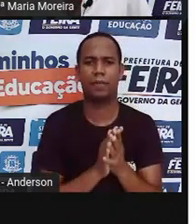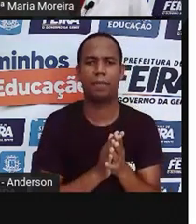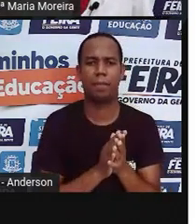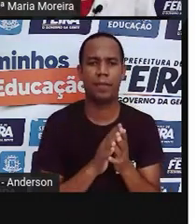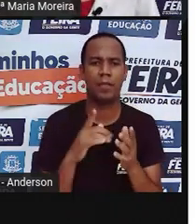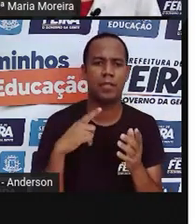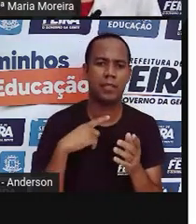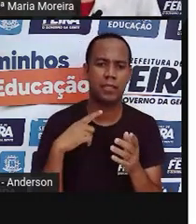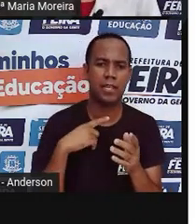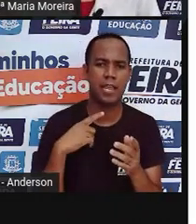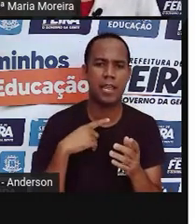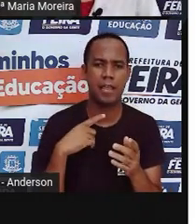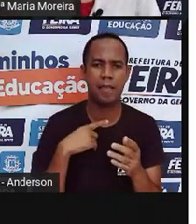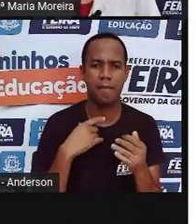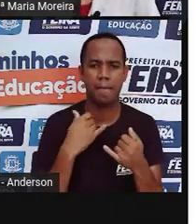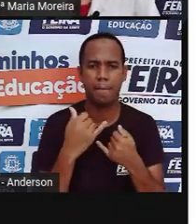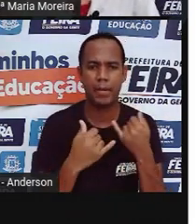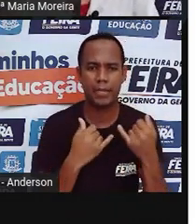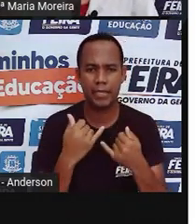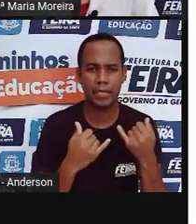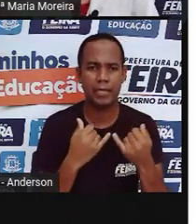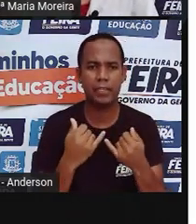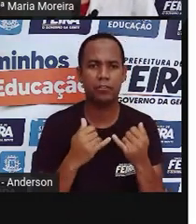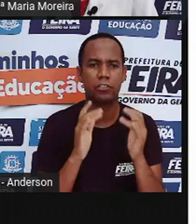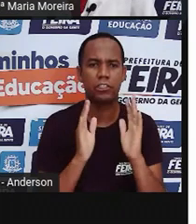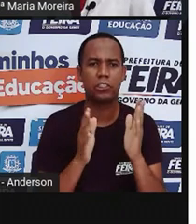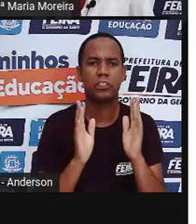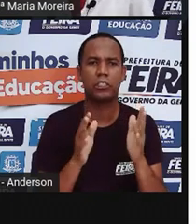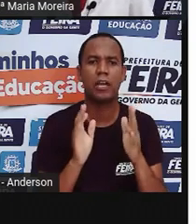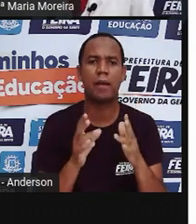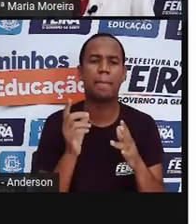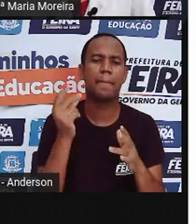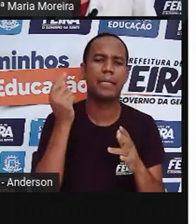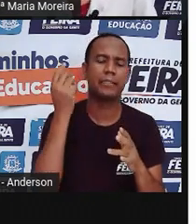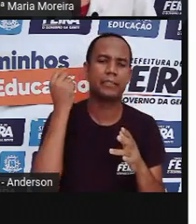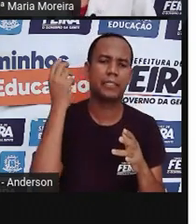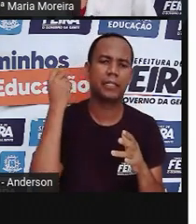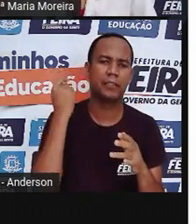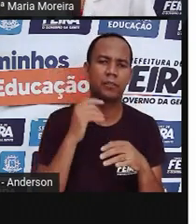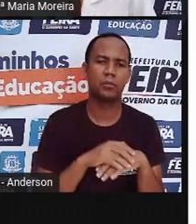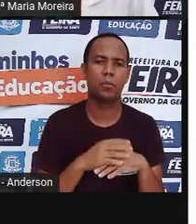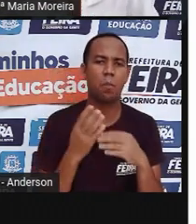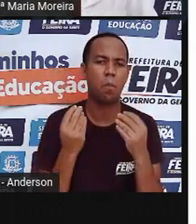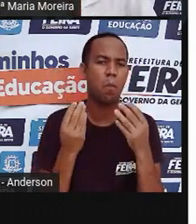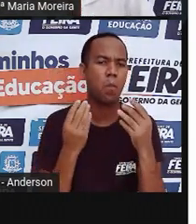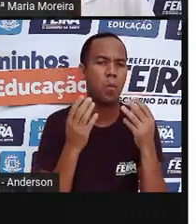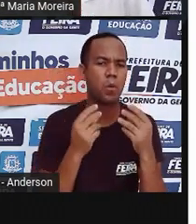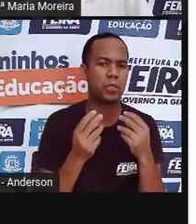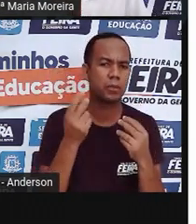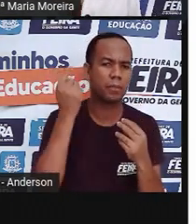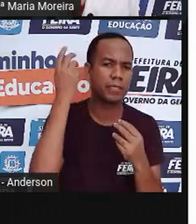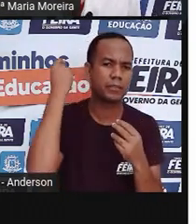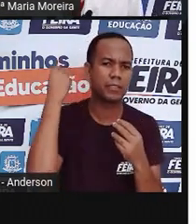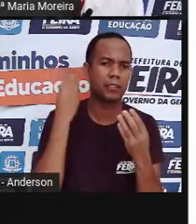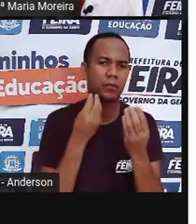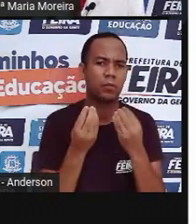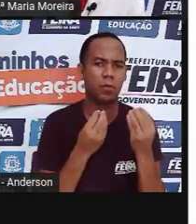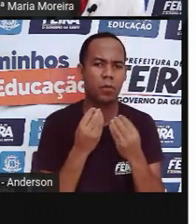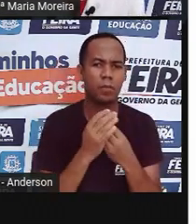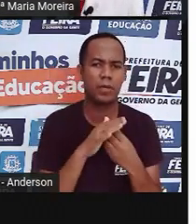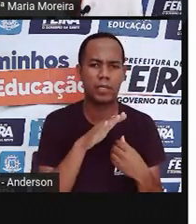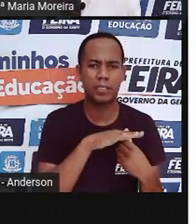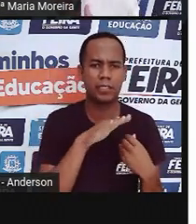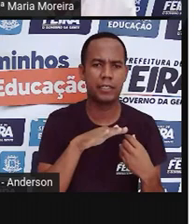brinquedos que a gente vai aprender na aula de amanhã, tá? Que existem aí desde a pré-história, né? Onde as